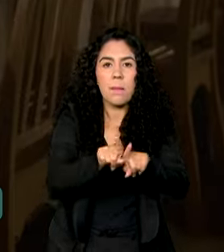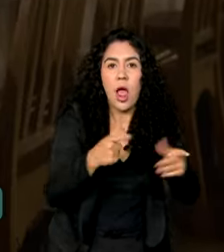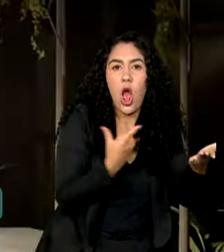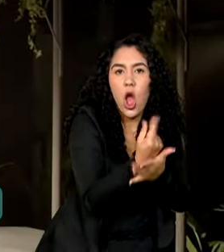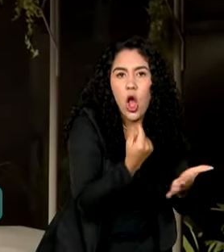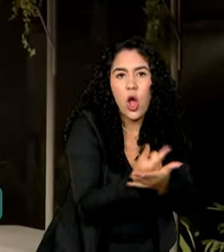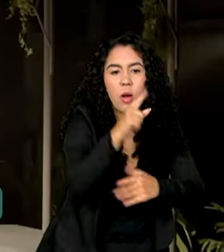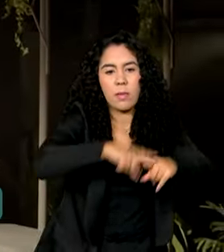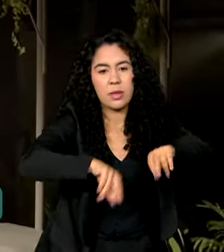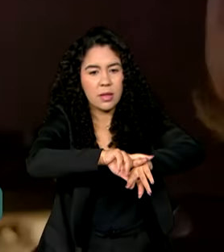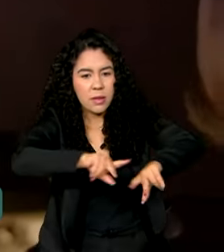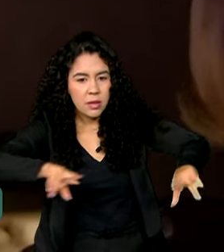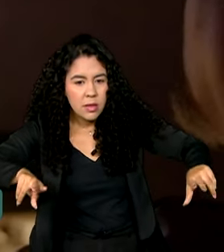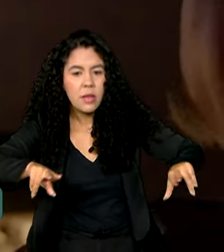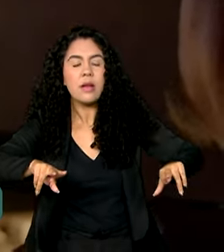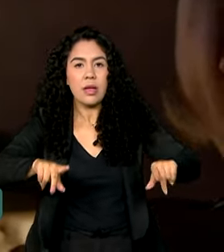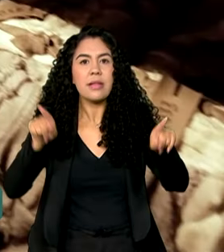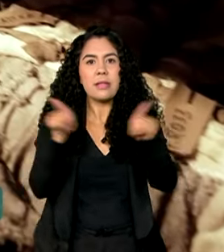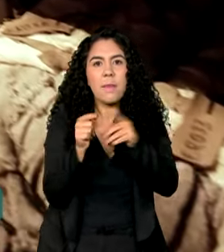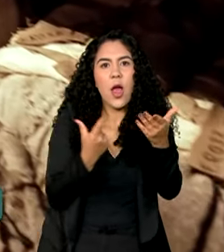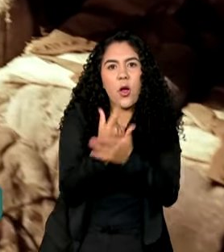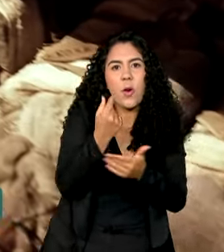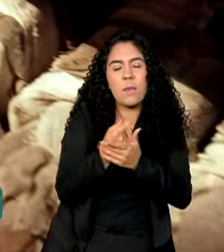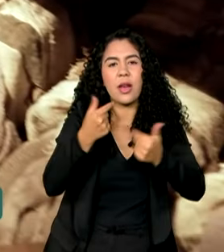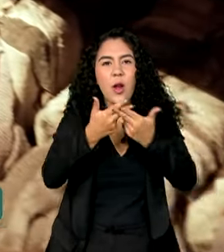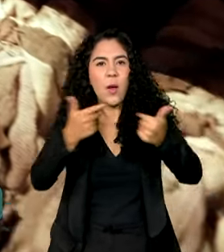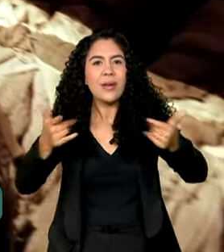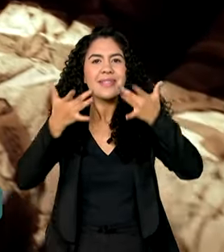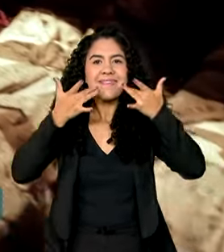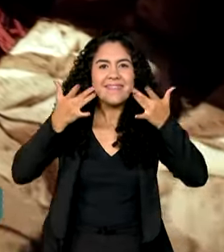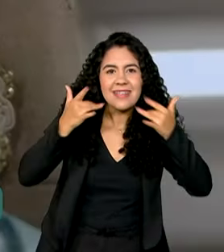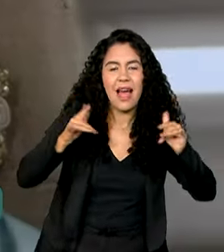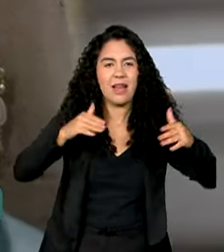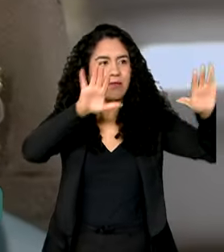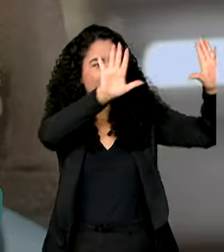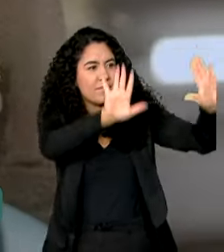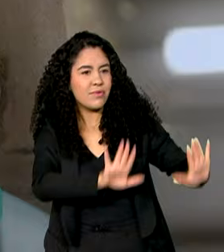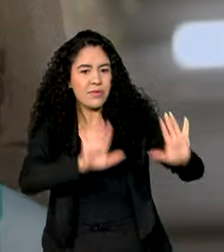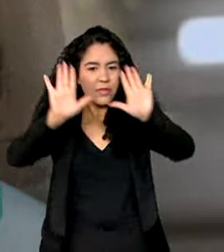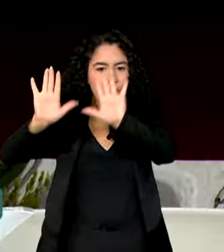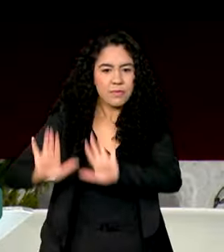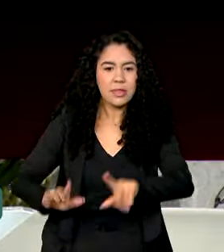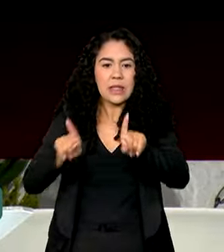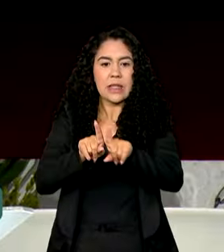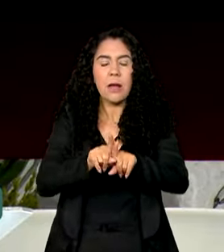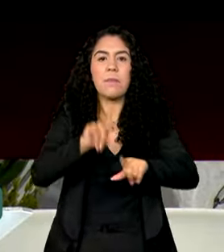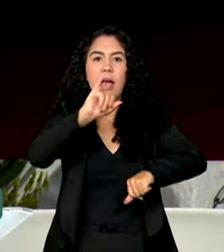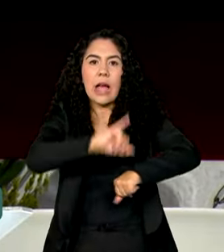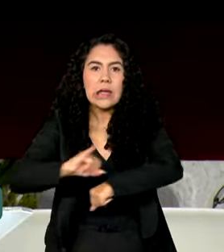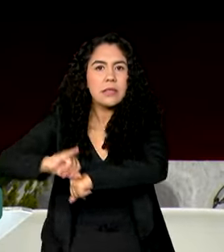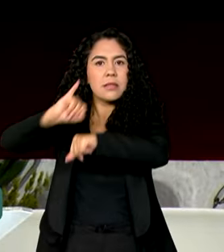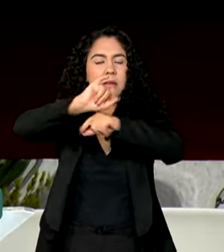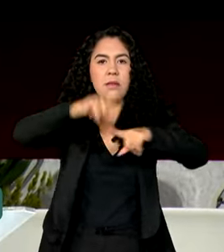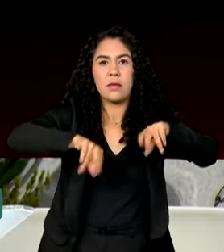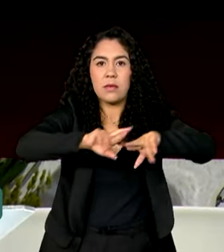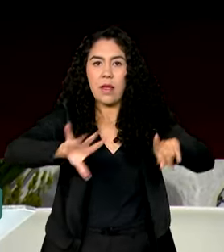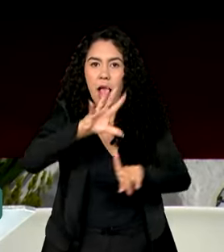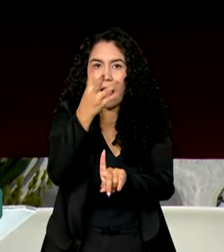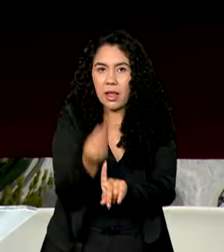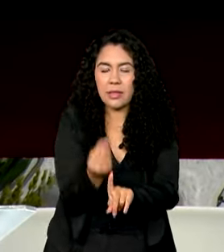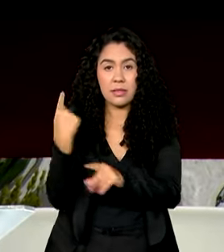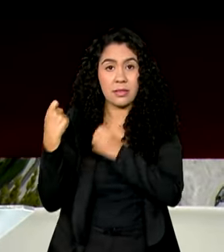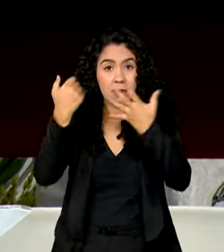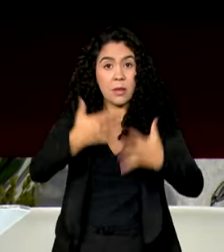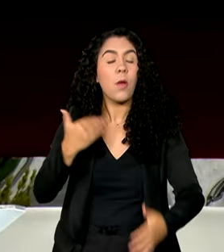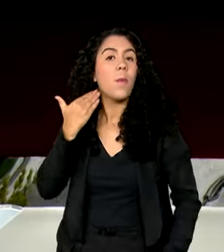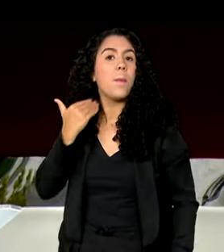mobiliário e equipamentos cênicos e no tratamento e digitalização do acervo. O BNDES é o maior apoiador